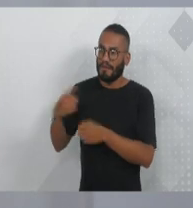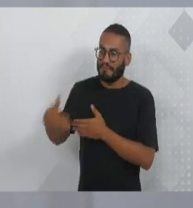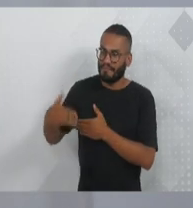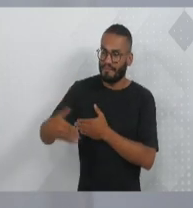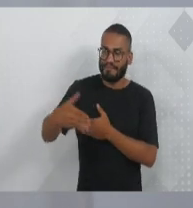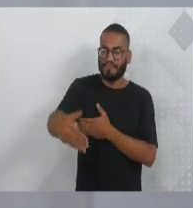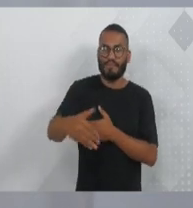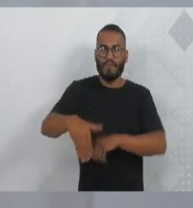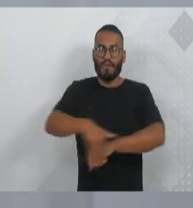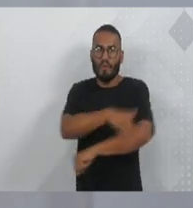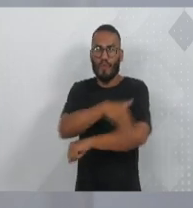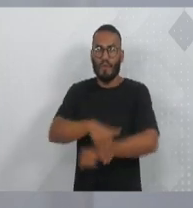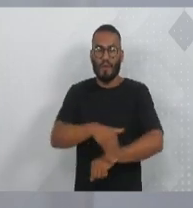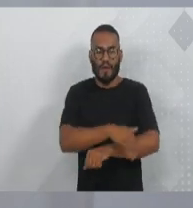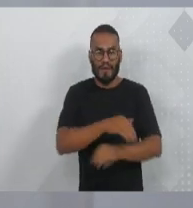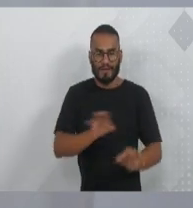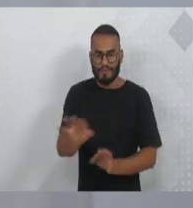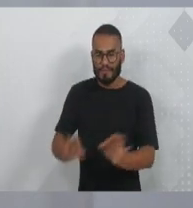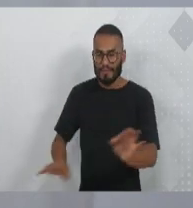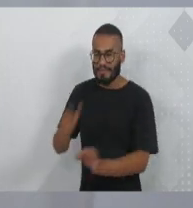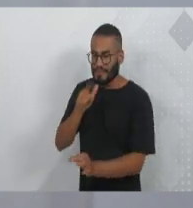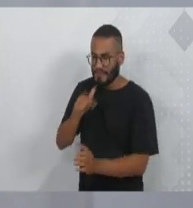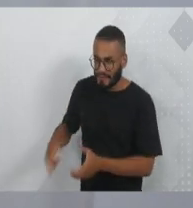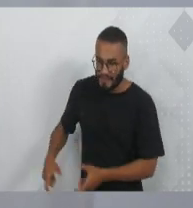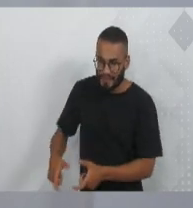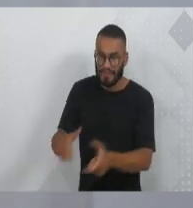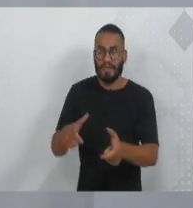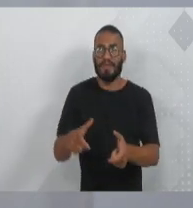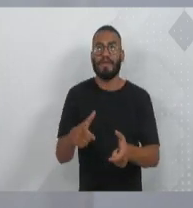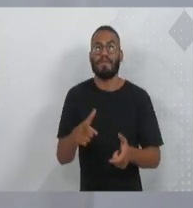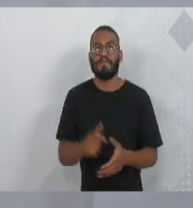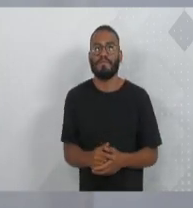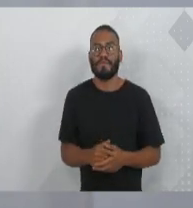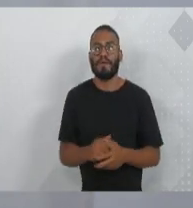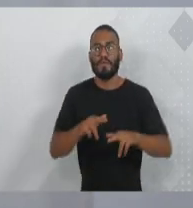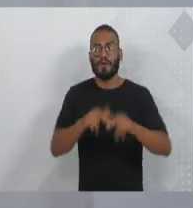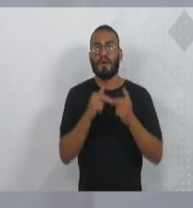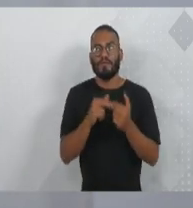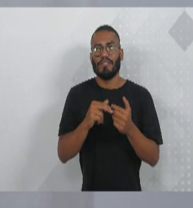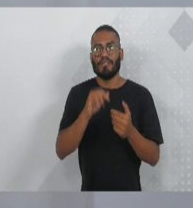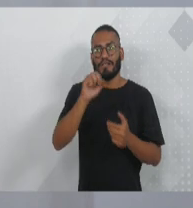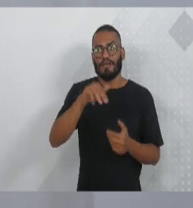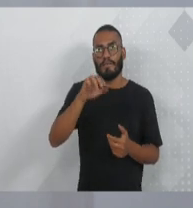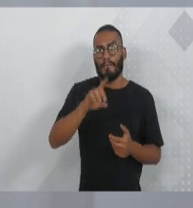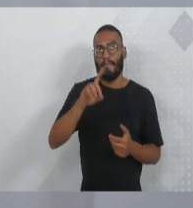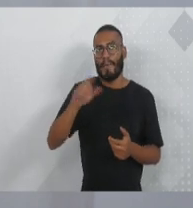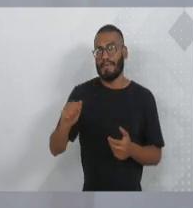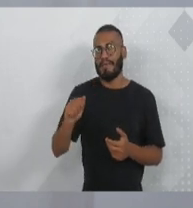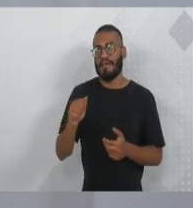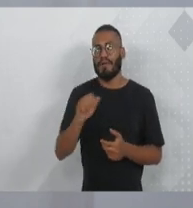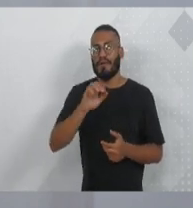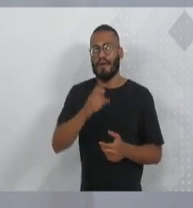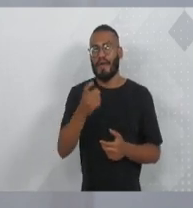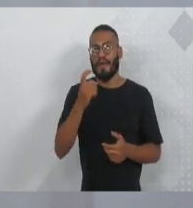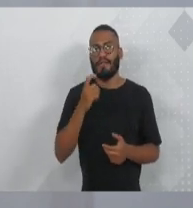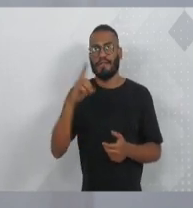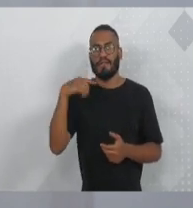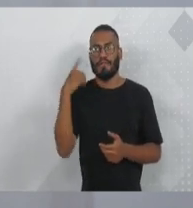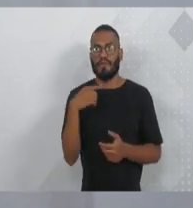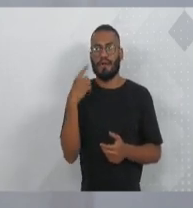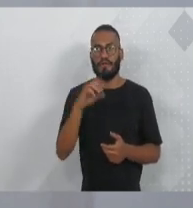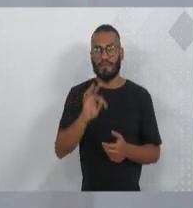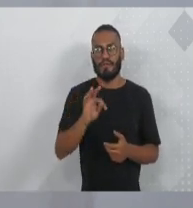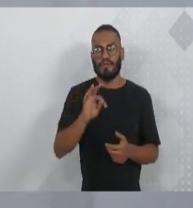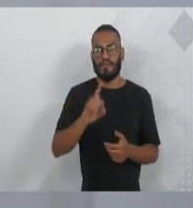rua que está recebendo drenagem, pavimentação, o vereador Maurício, através de emenda parlamentar que buscamos, junto ao ex-deputado Décio e também agora a